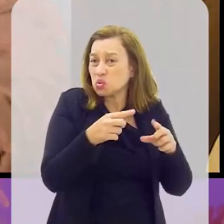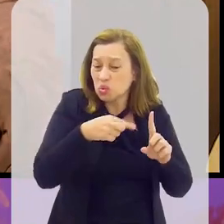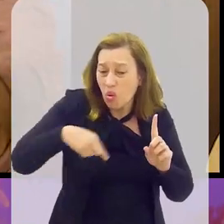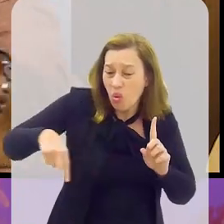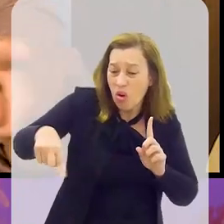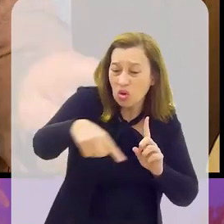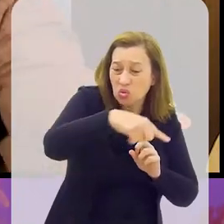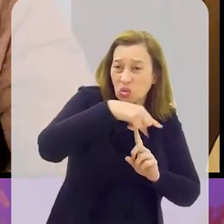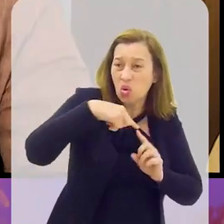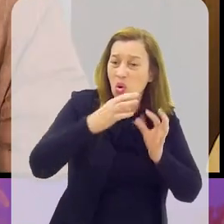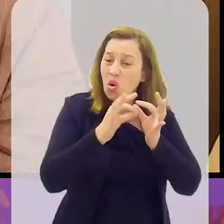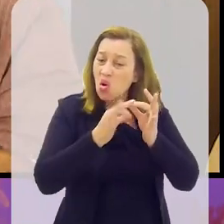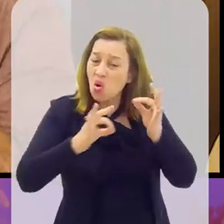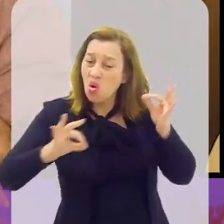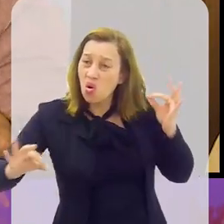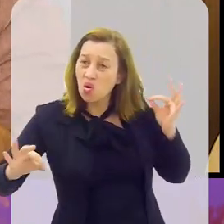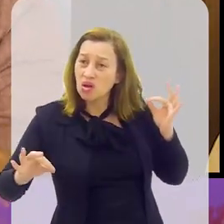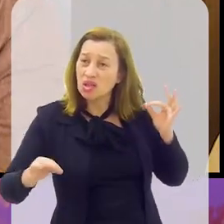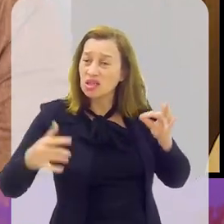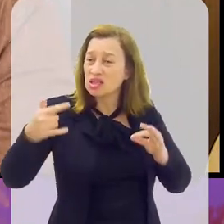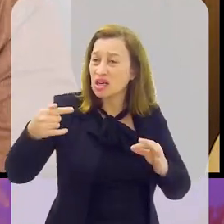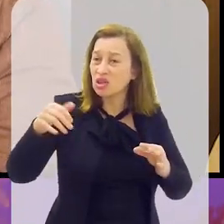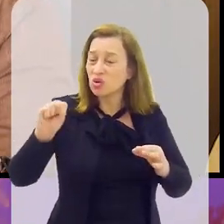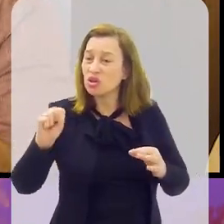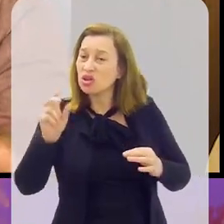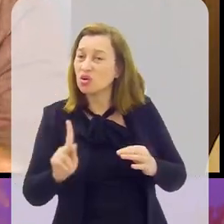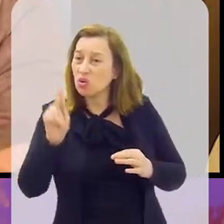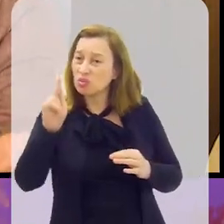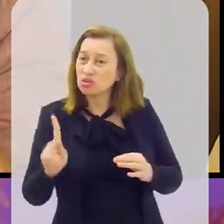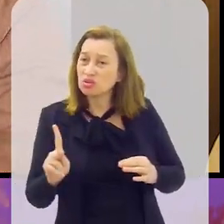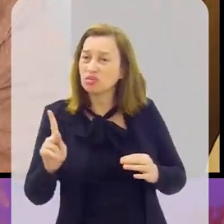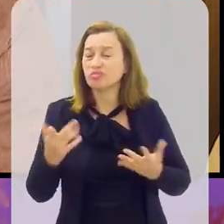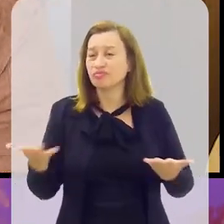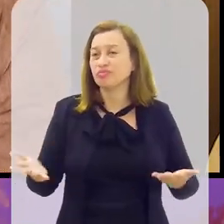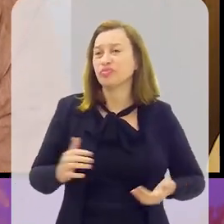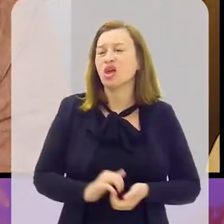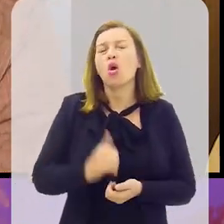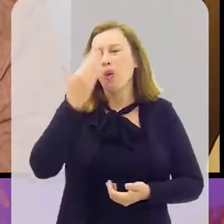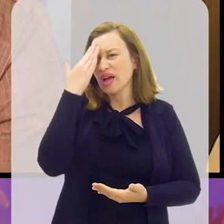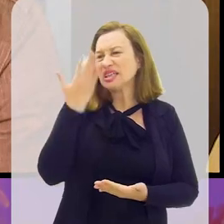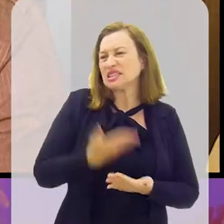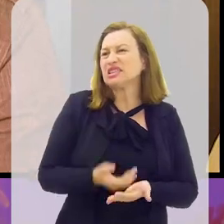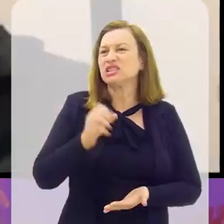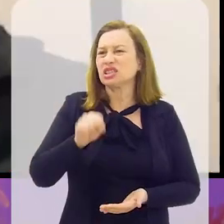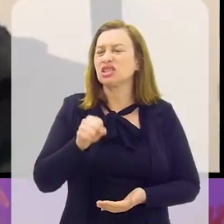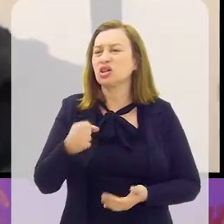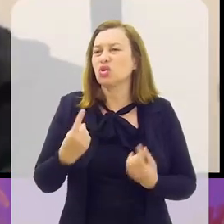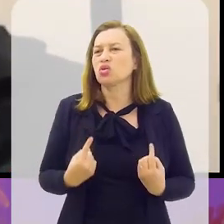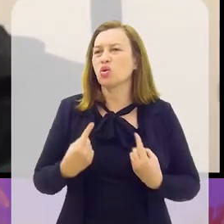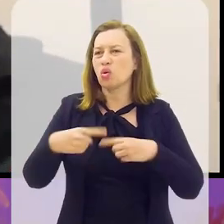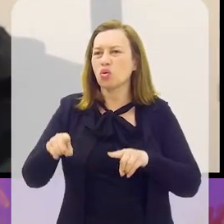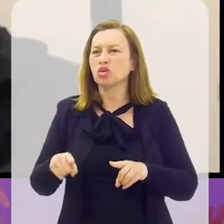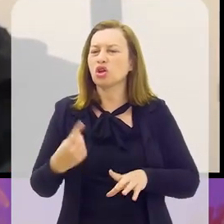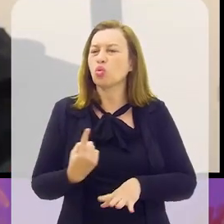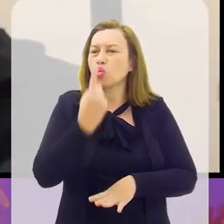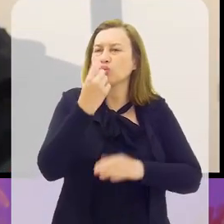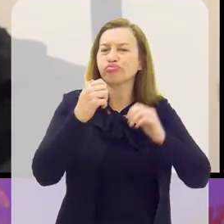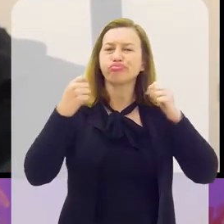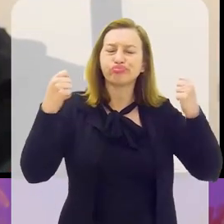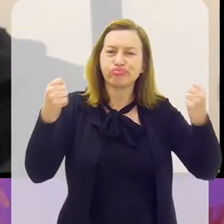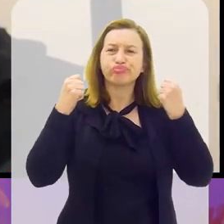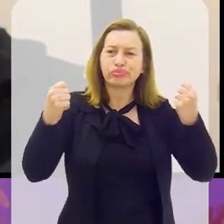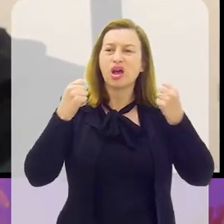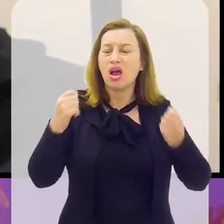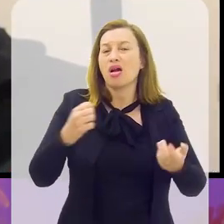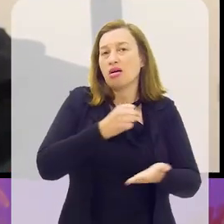eles brigam nos arredores, longe, às vezes seis, sete, oito quilômetros de distância? Eu acredito que sim, eu sou contra a torcida